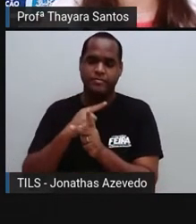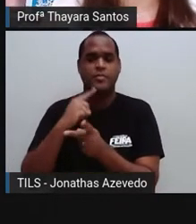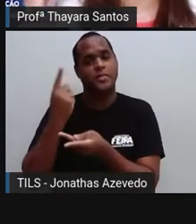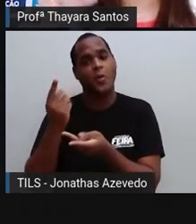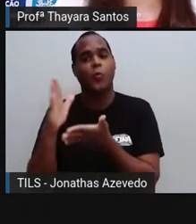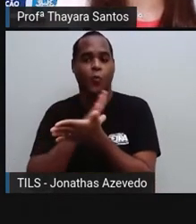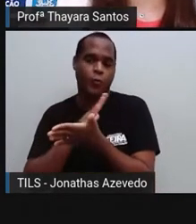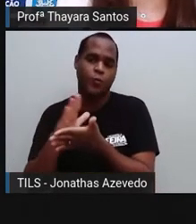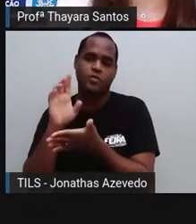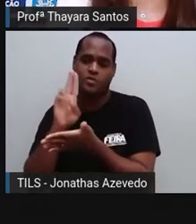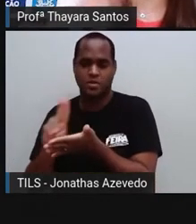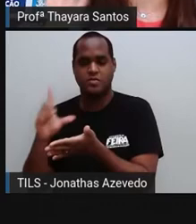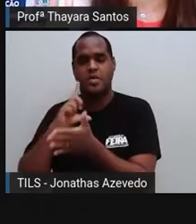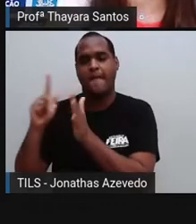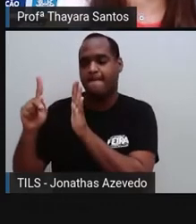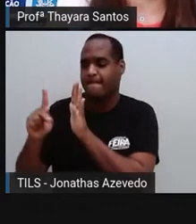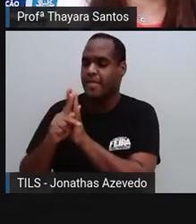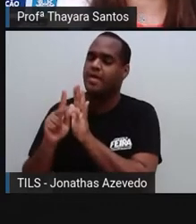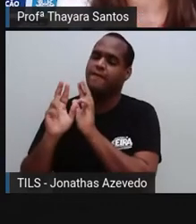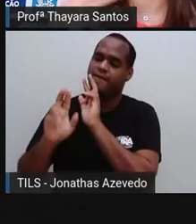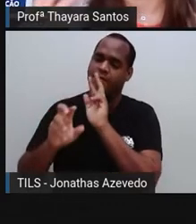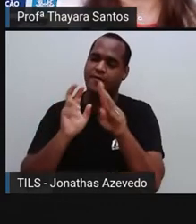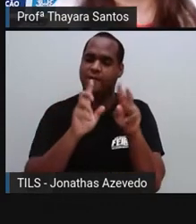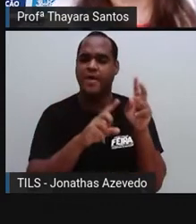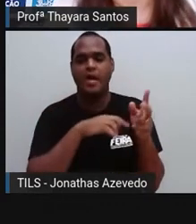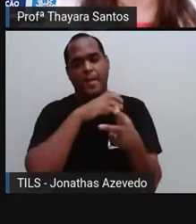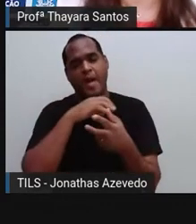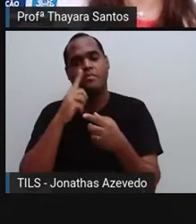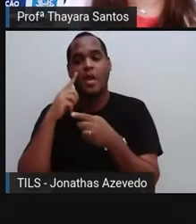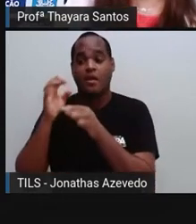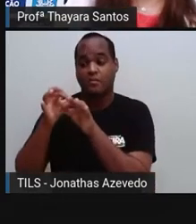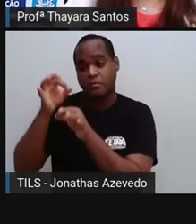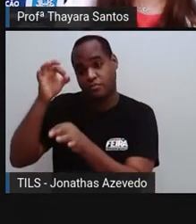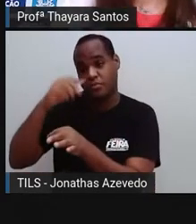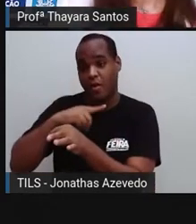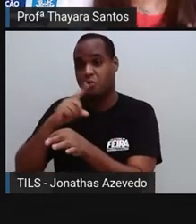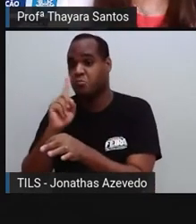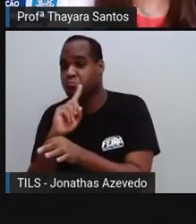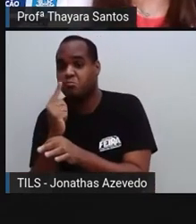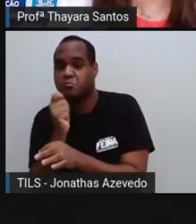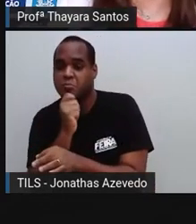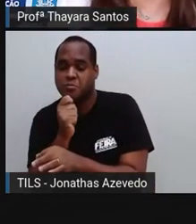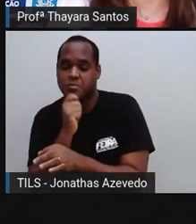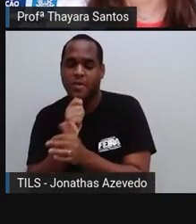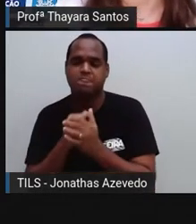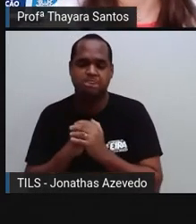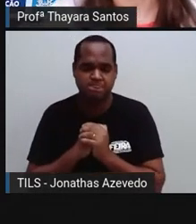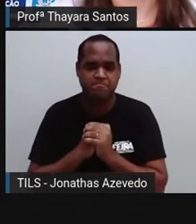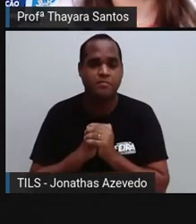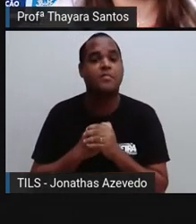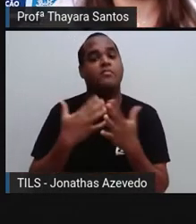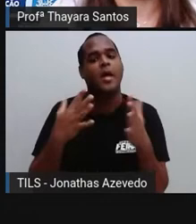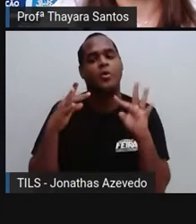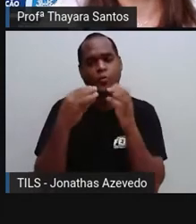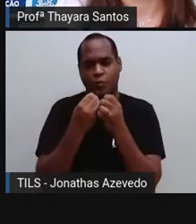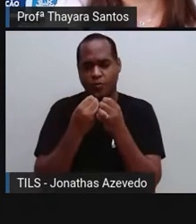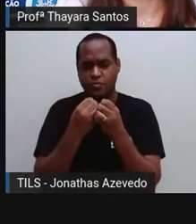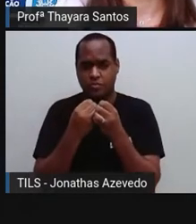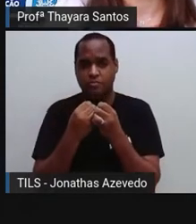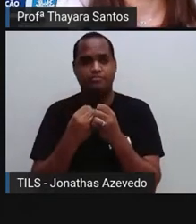hormônios, eles estão presentes em vários animais, tanto vertebrados quanto invertebrados, mas não necessariamente em todos.